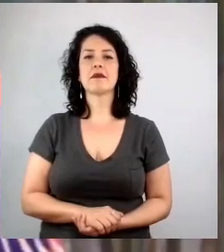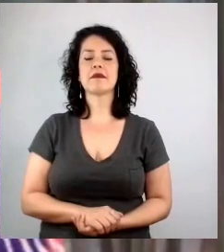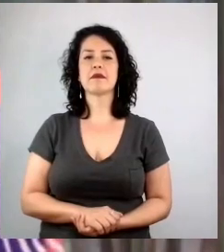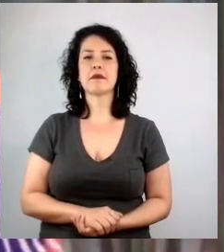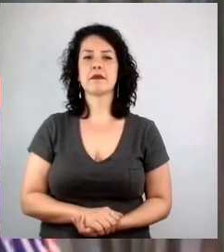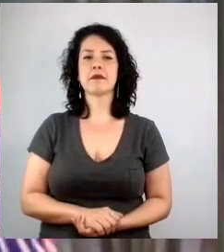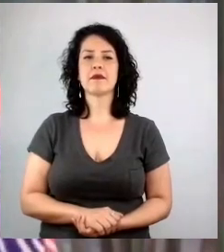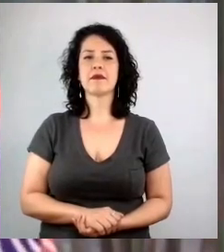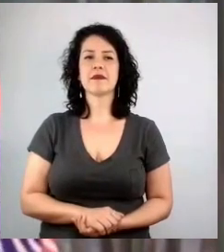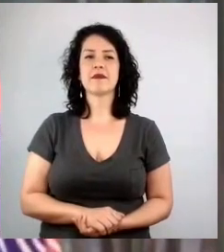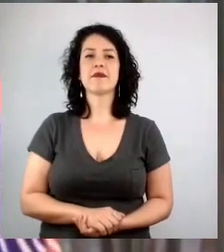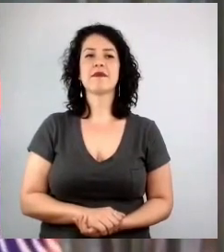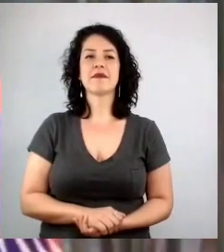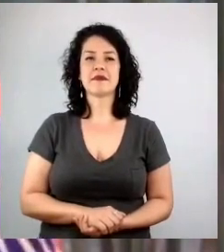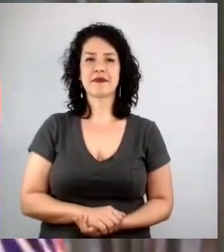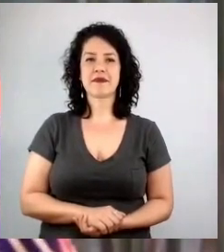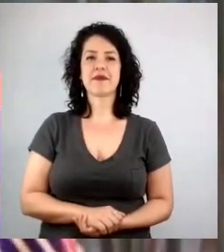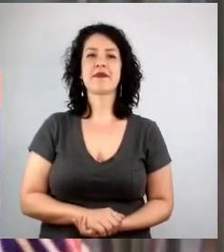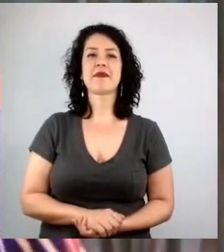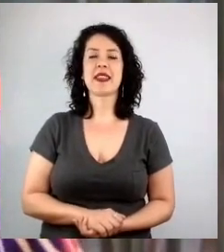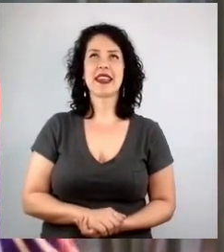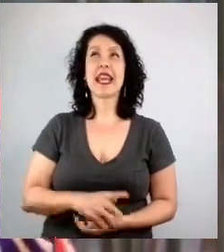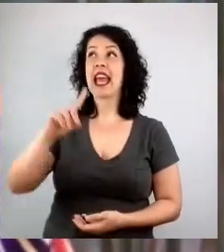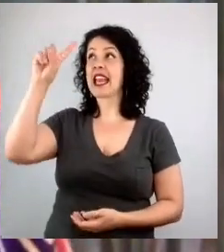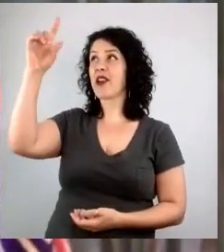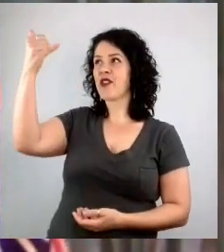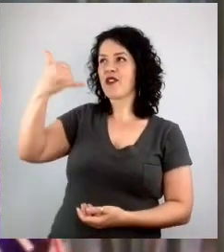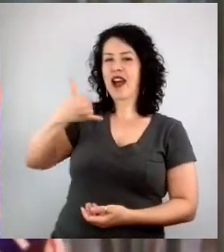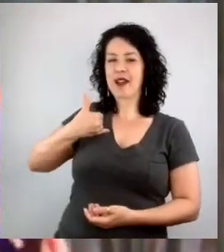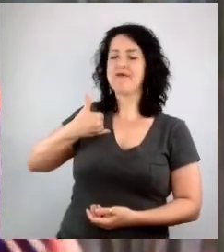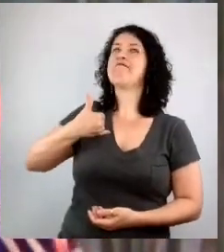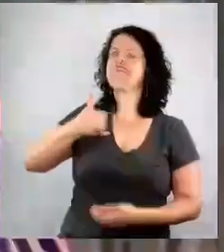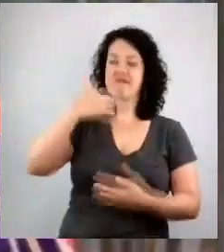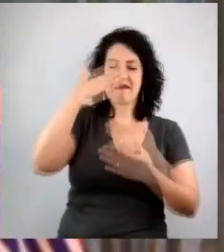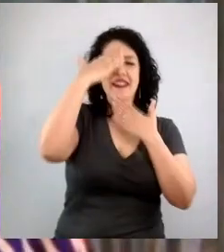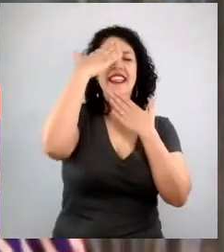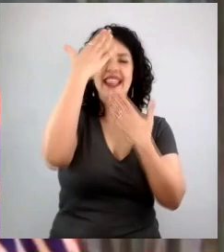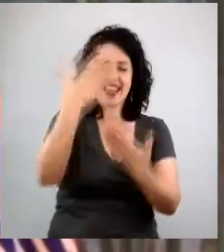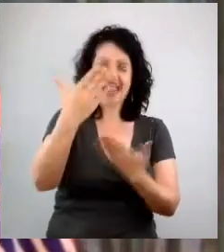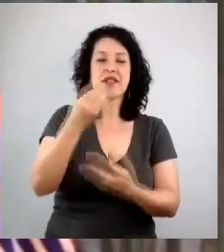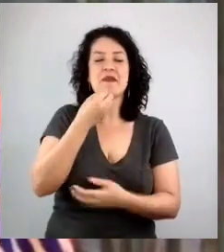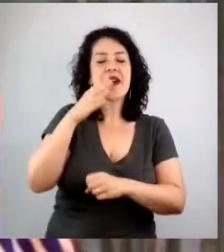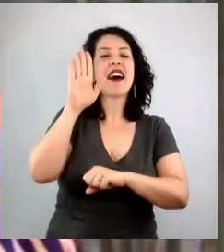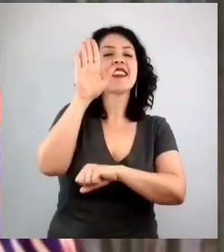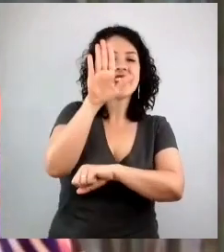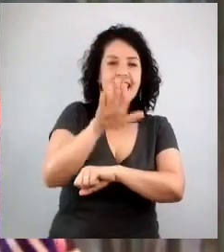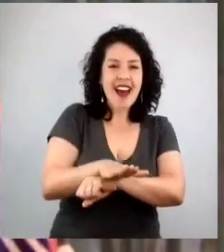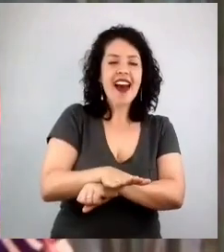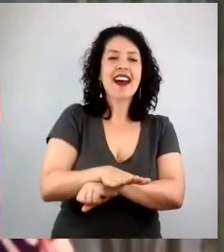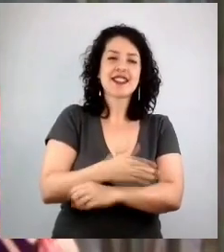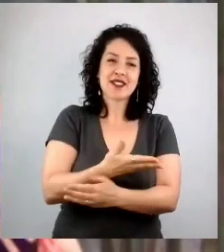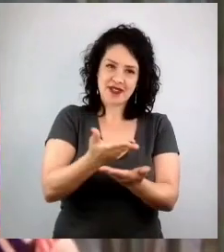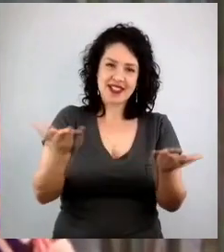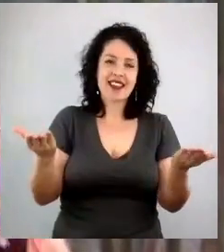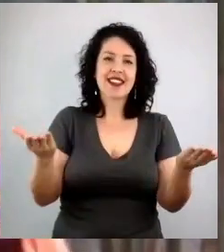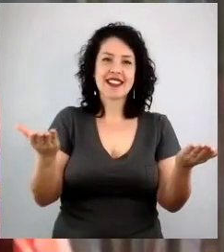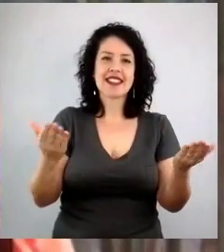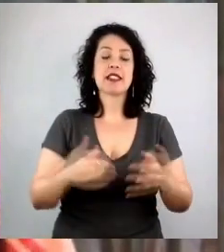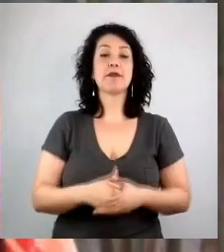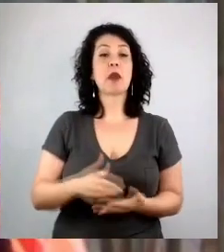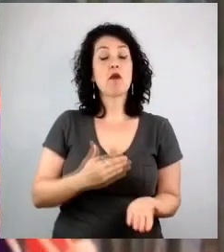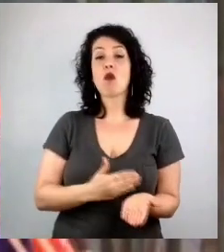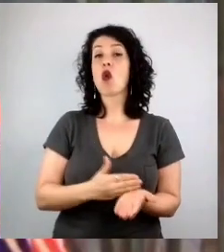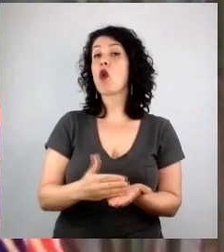Ouvir a voz de Deus. Obrigada. Oi, gente. Boa tarde. Bom, eu vou dar início aqui,